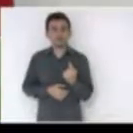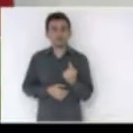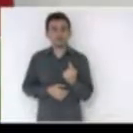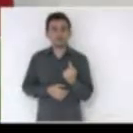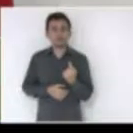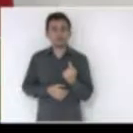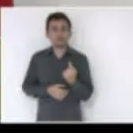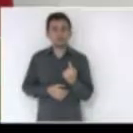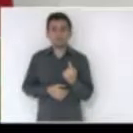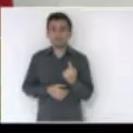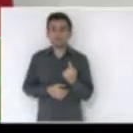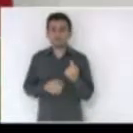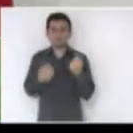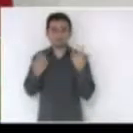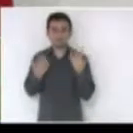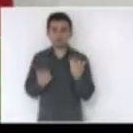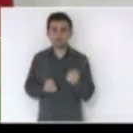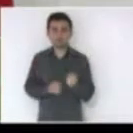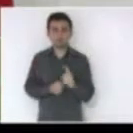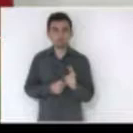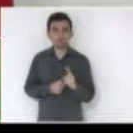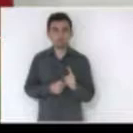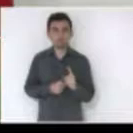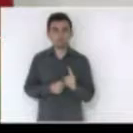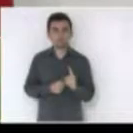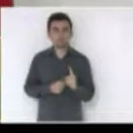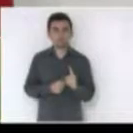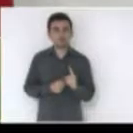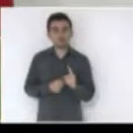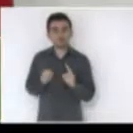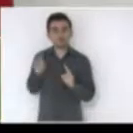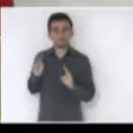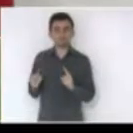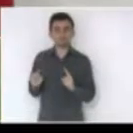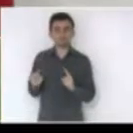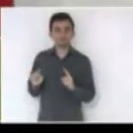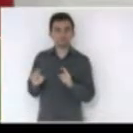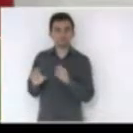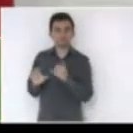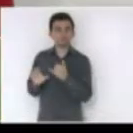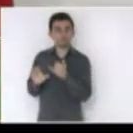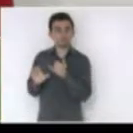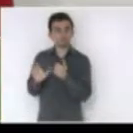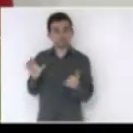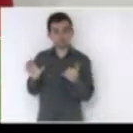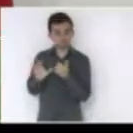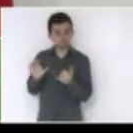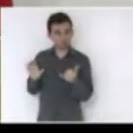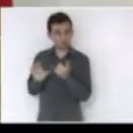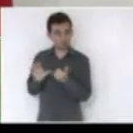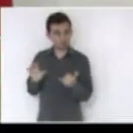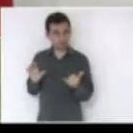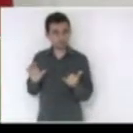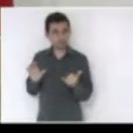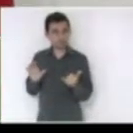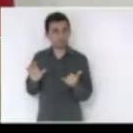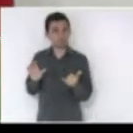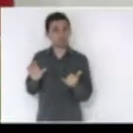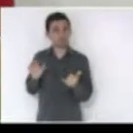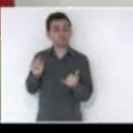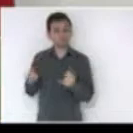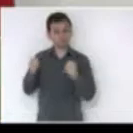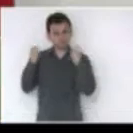não abrimos mão da Selesc forte da